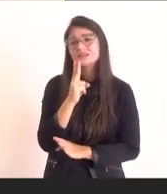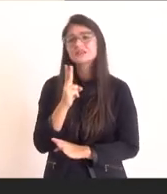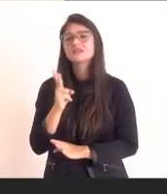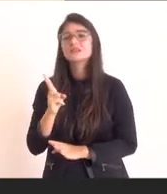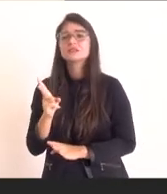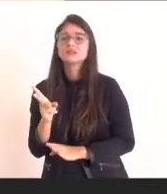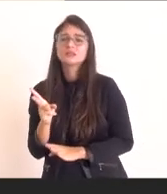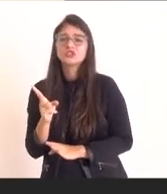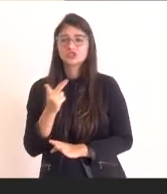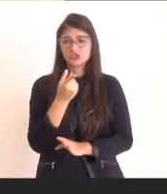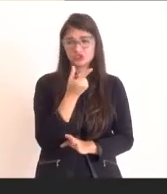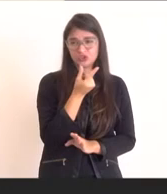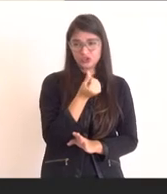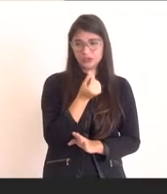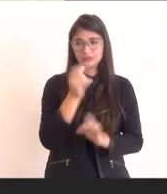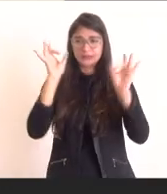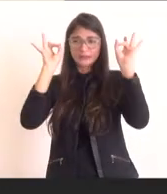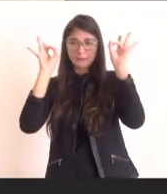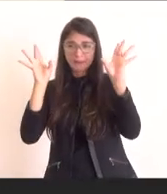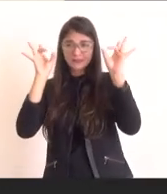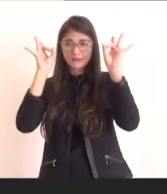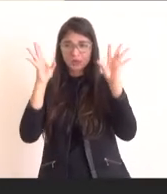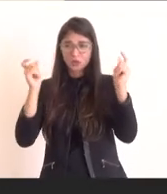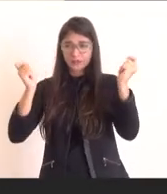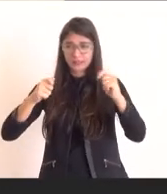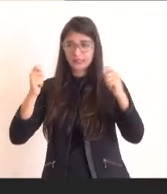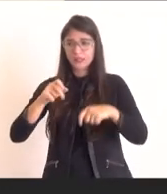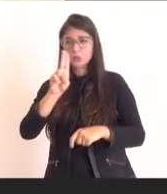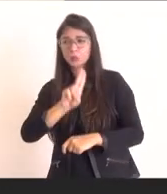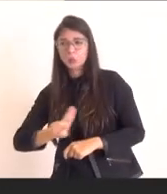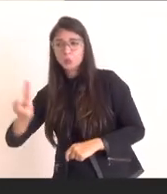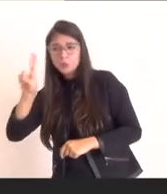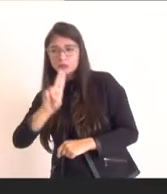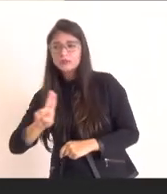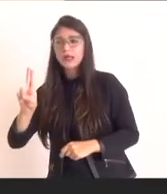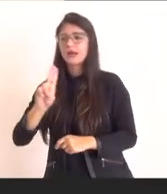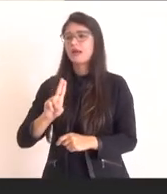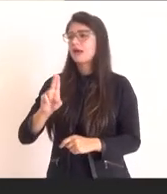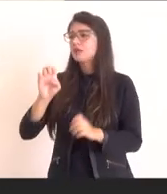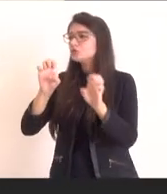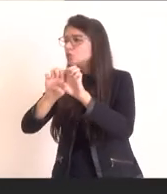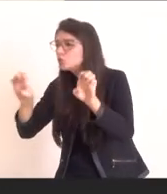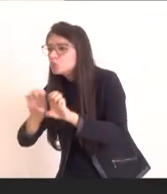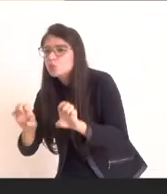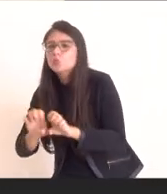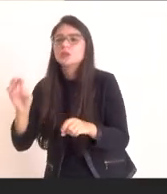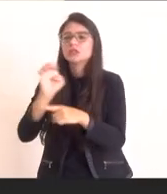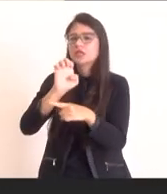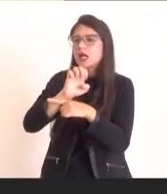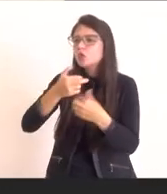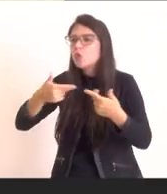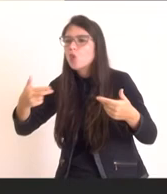esse dinheiro especial pudesse ser usado na questão da estrutura do estado, o que nos parece